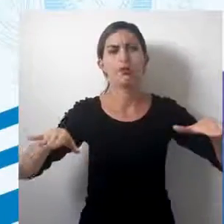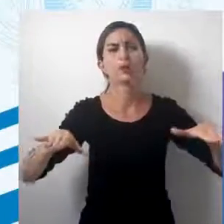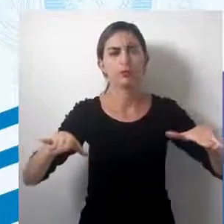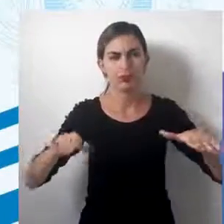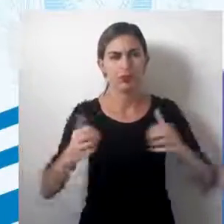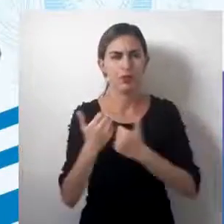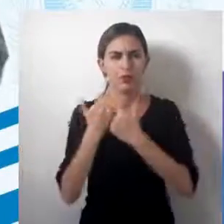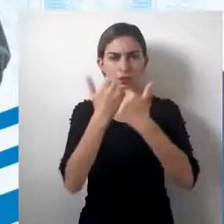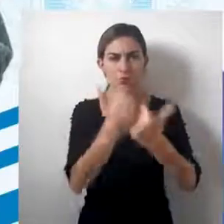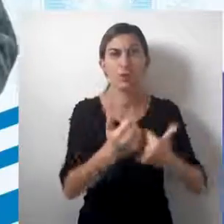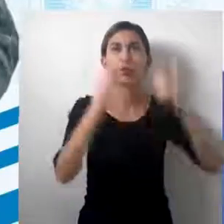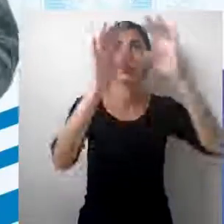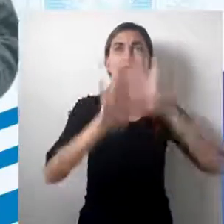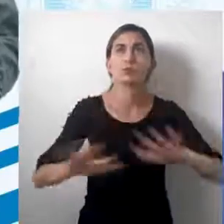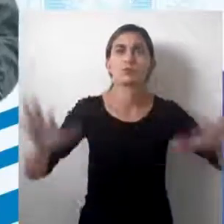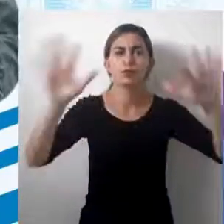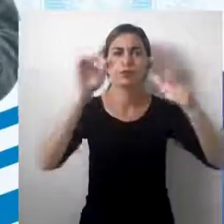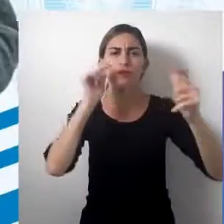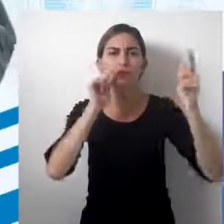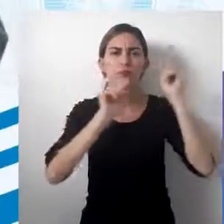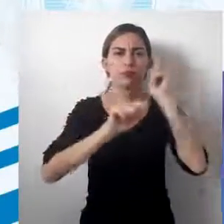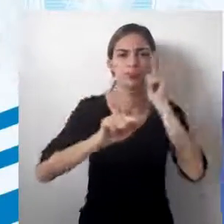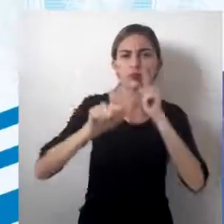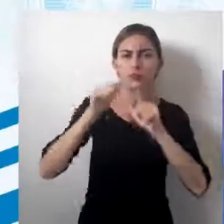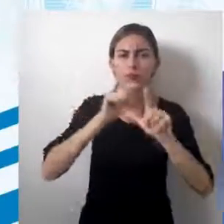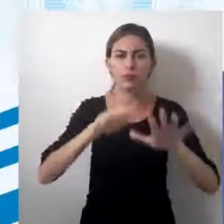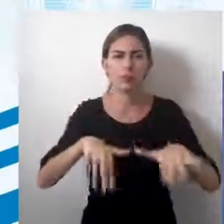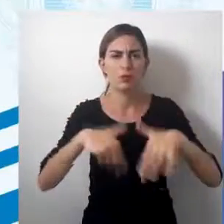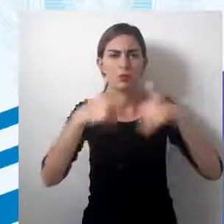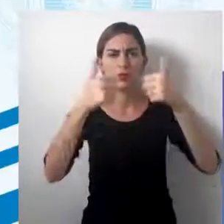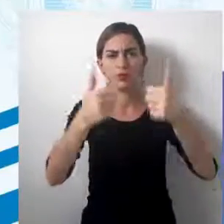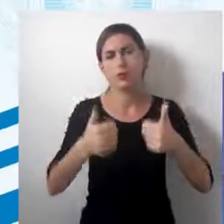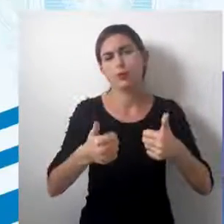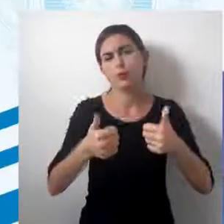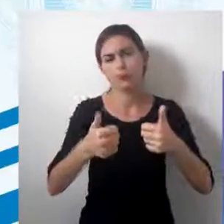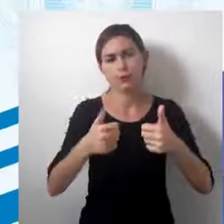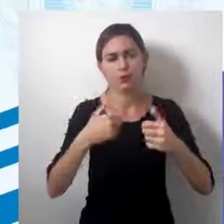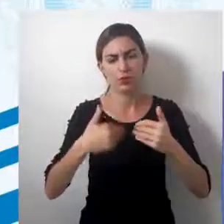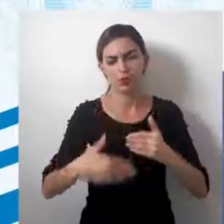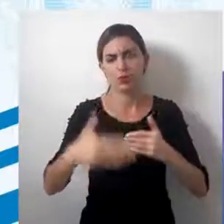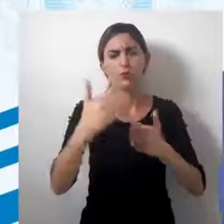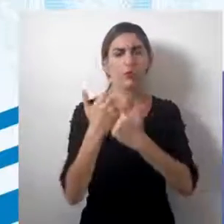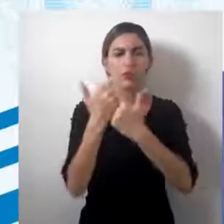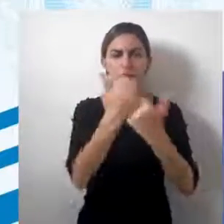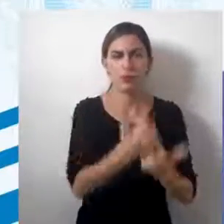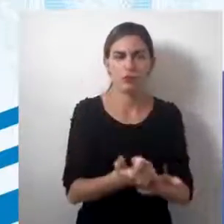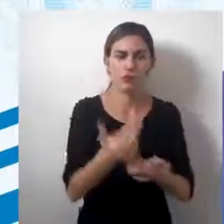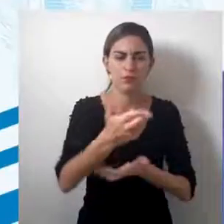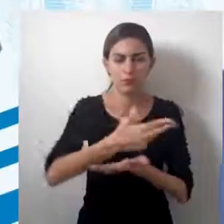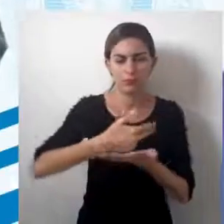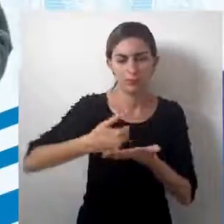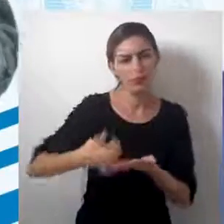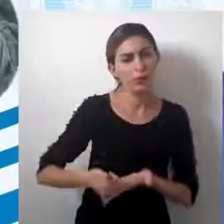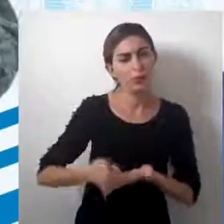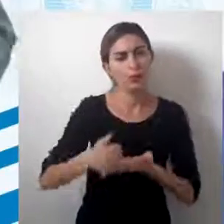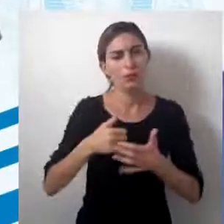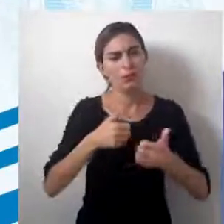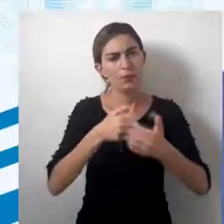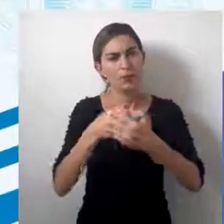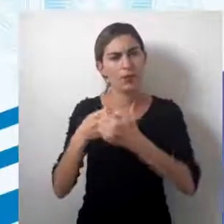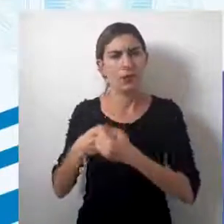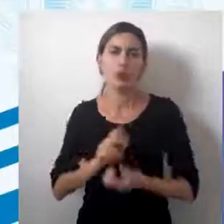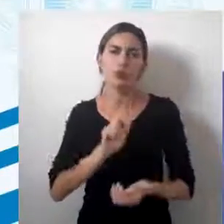Terra. A representação espacial passa a ganhar formas mais precisas através das representações cartográficas mais